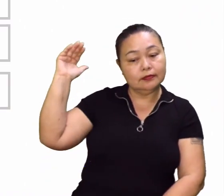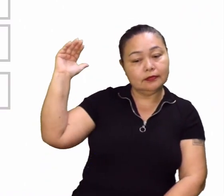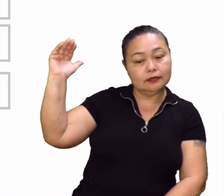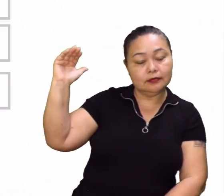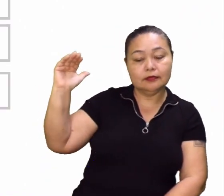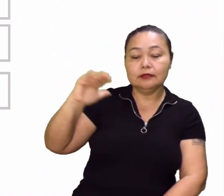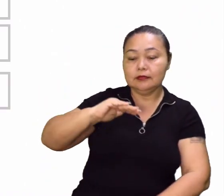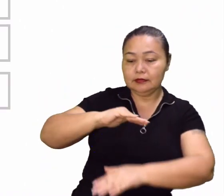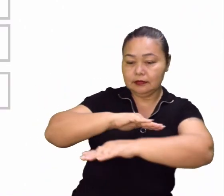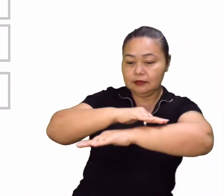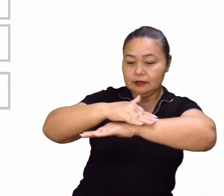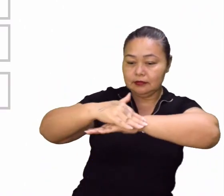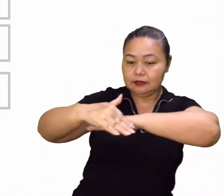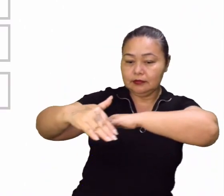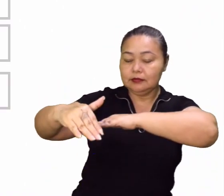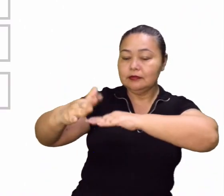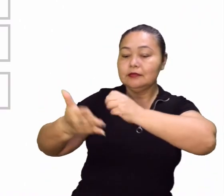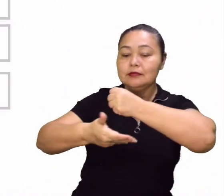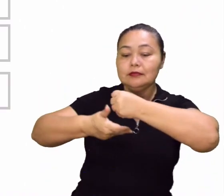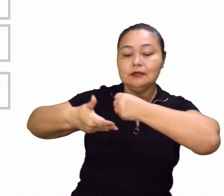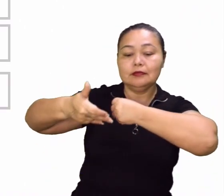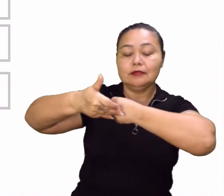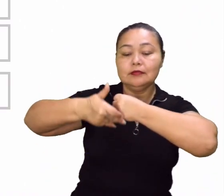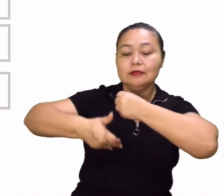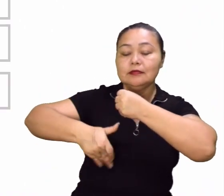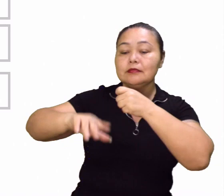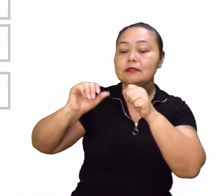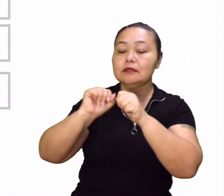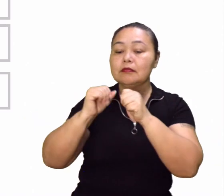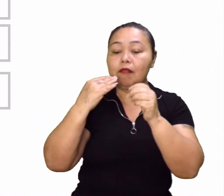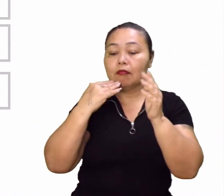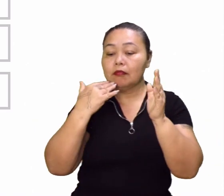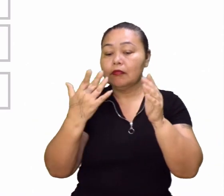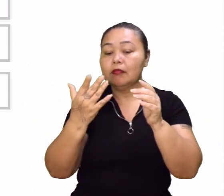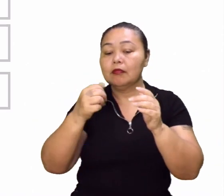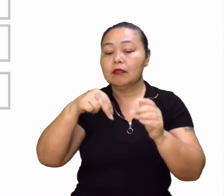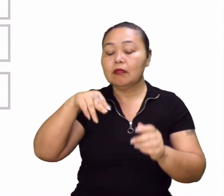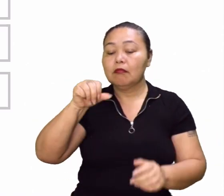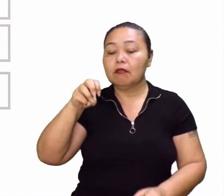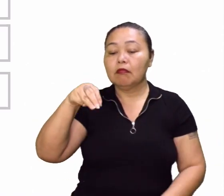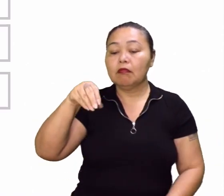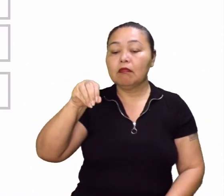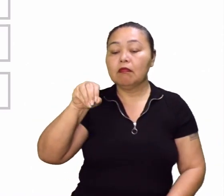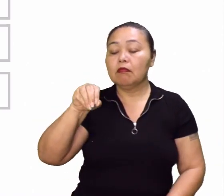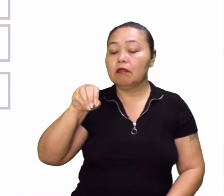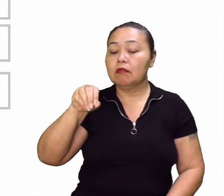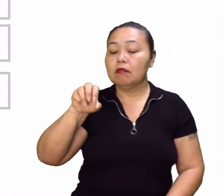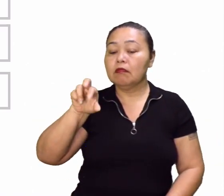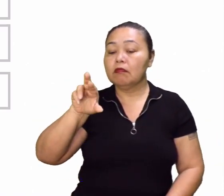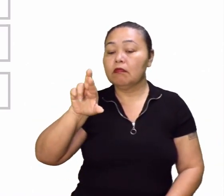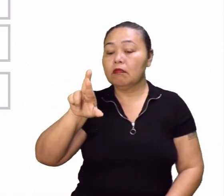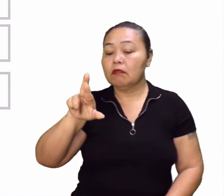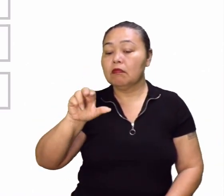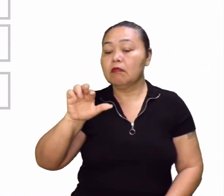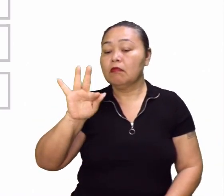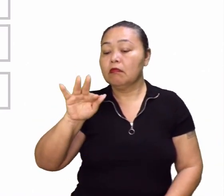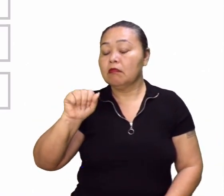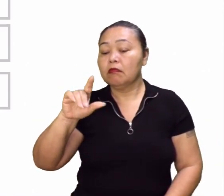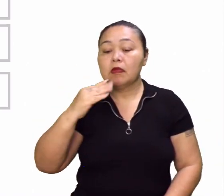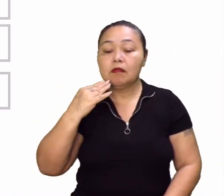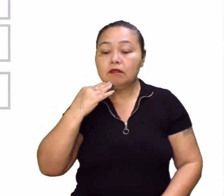O topográfico, o básico, a anamorfose. A anamorfose faz uma